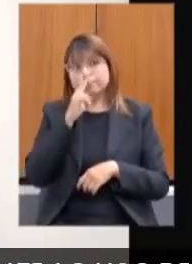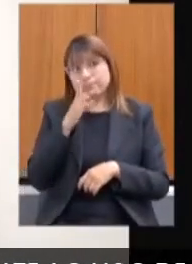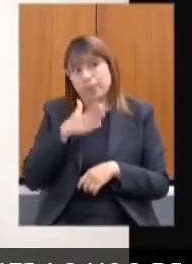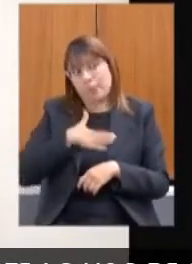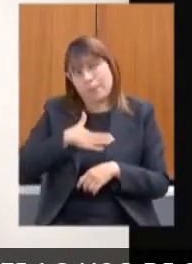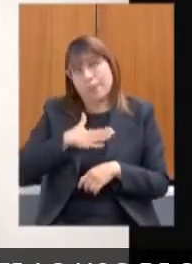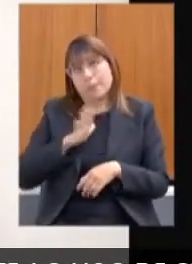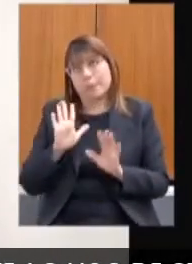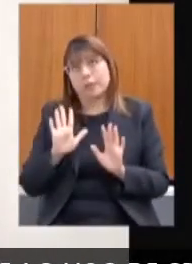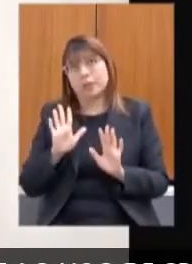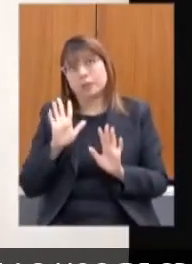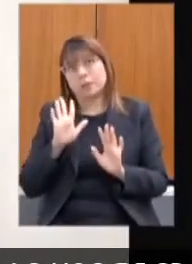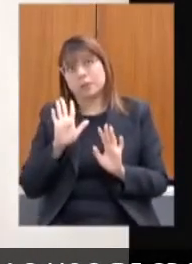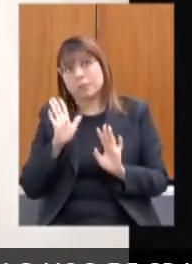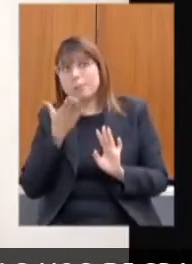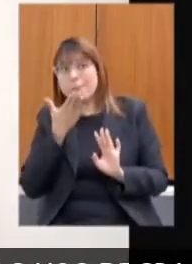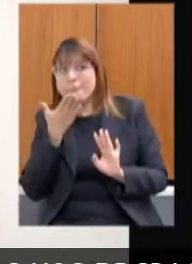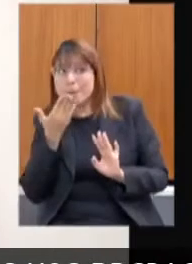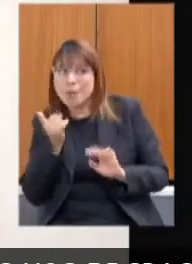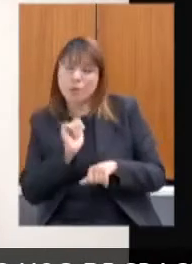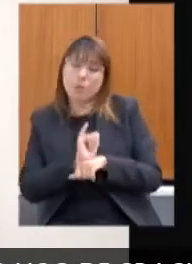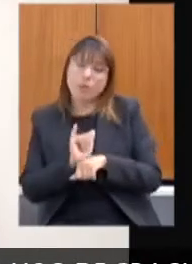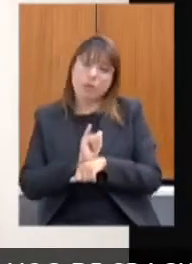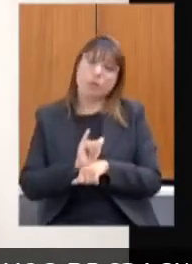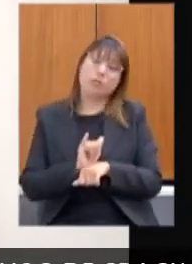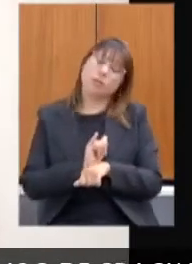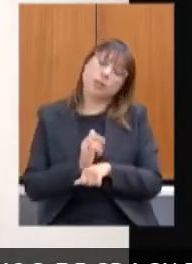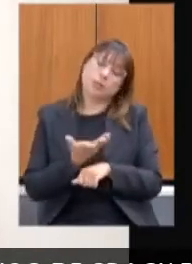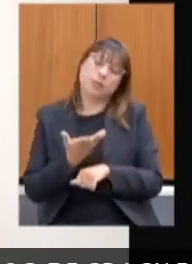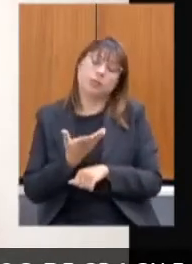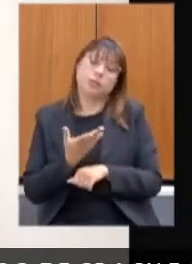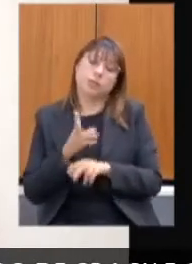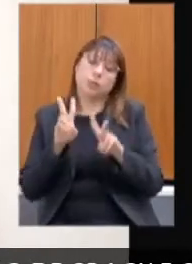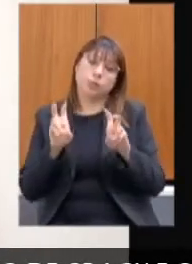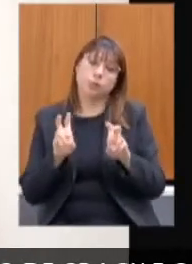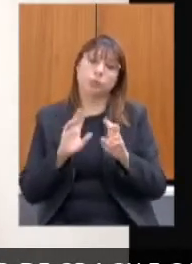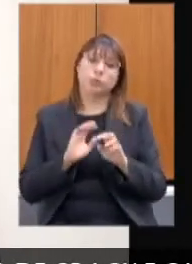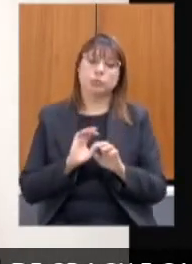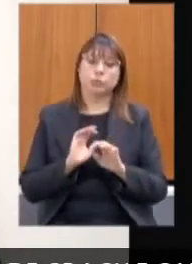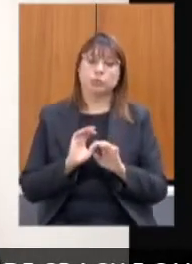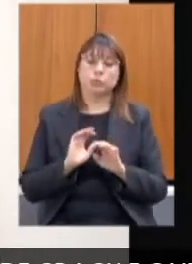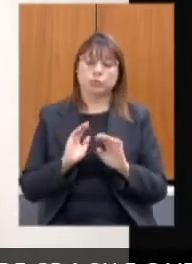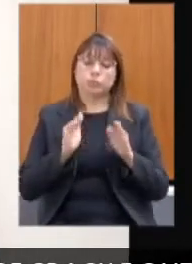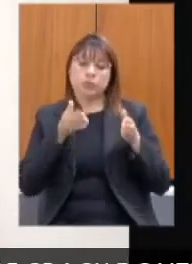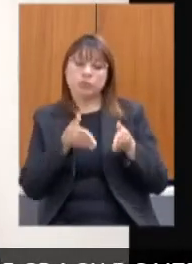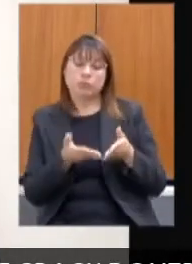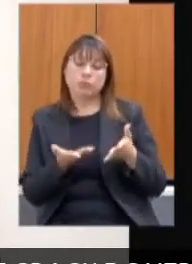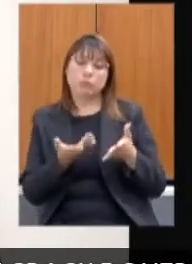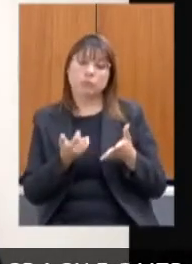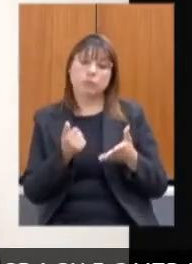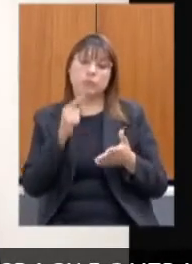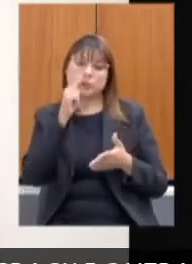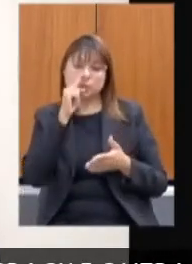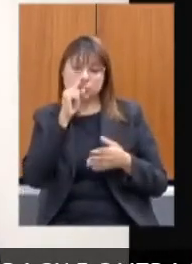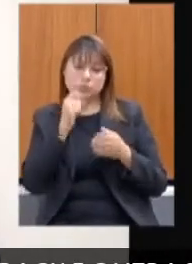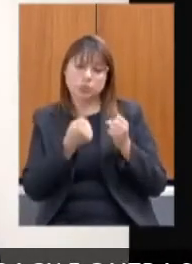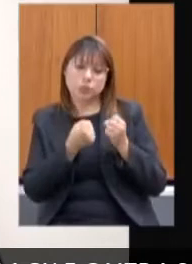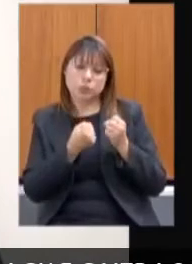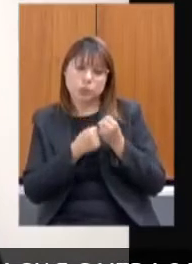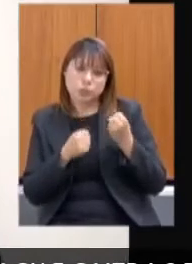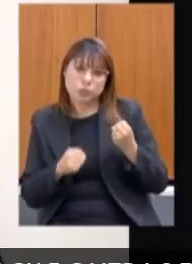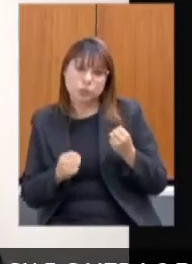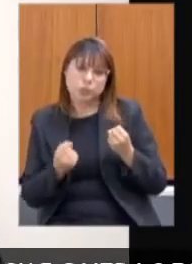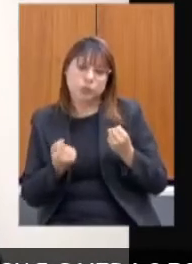questão mais estratégica relacionada aos riscos da expansão da